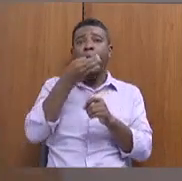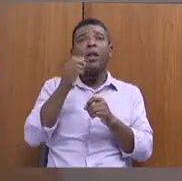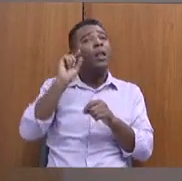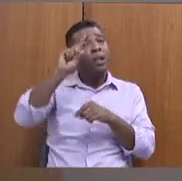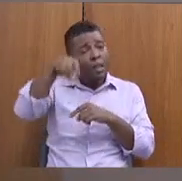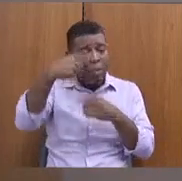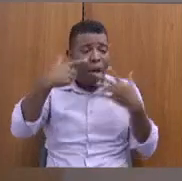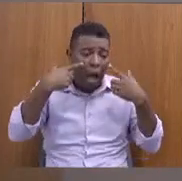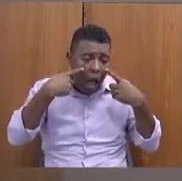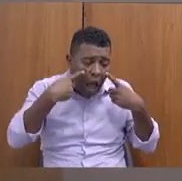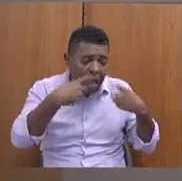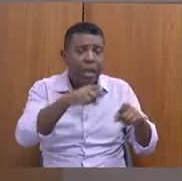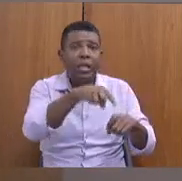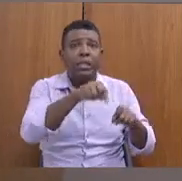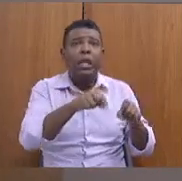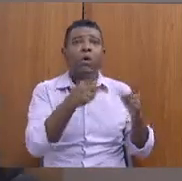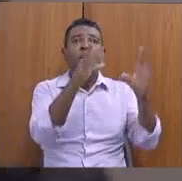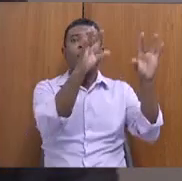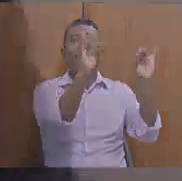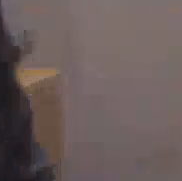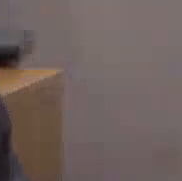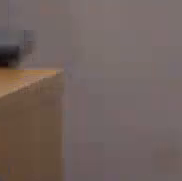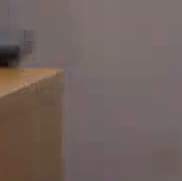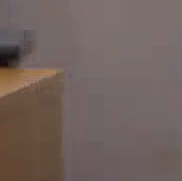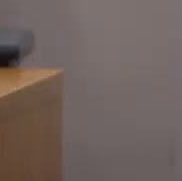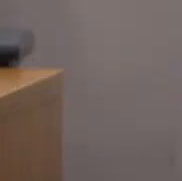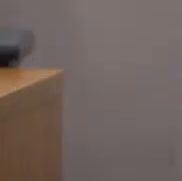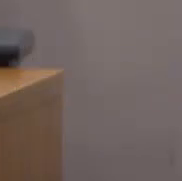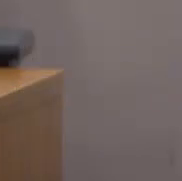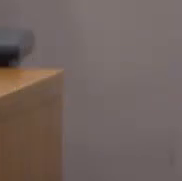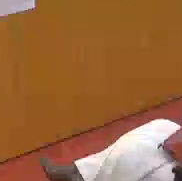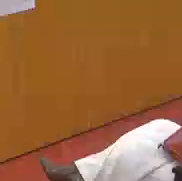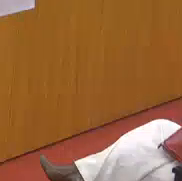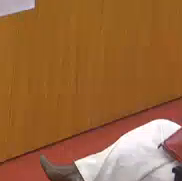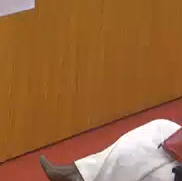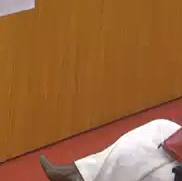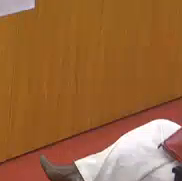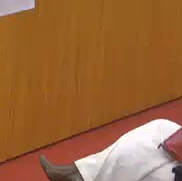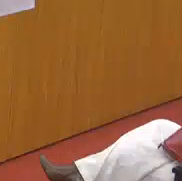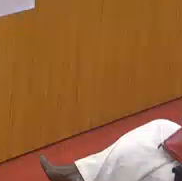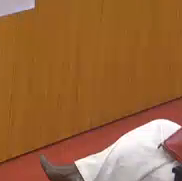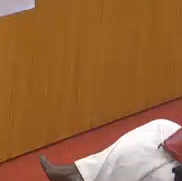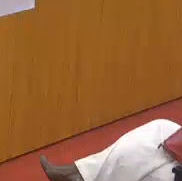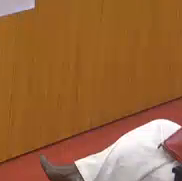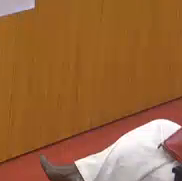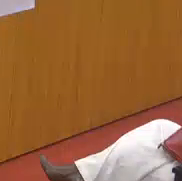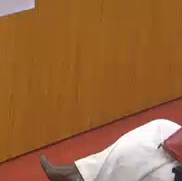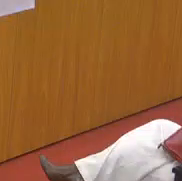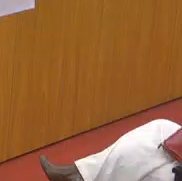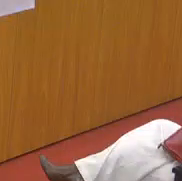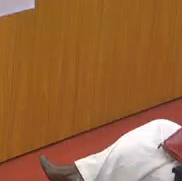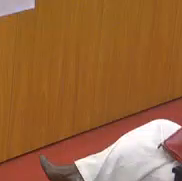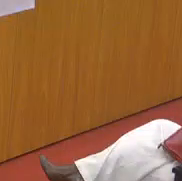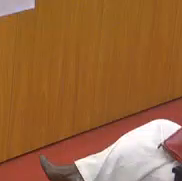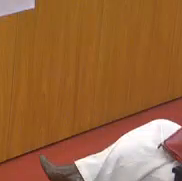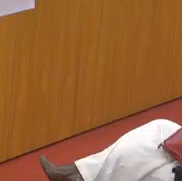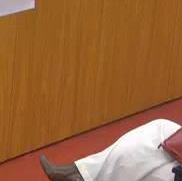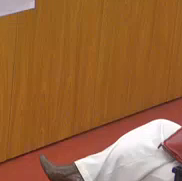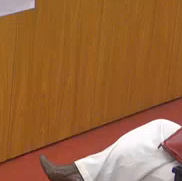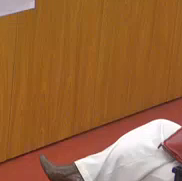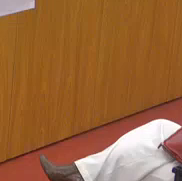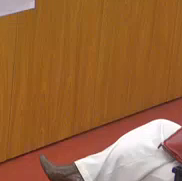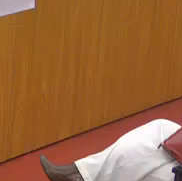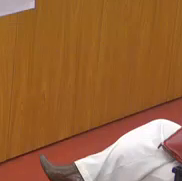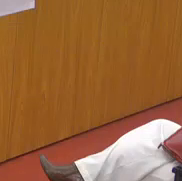a esses detalhes. Por favor. Muito obrigado. Com a palavra, deputada, com a palavra a secretária Elizabeth.